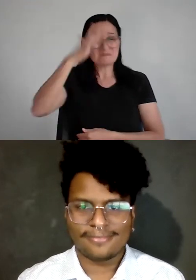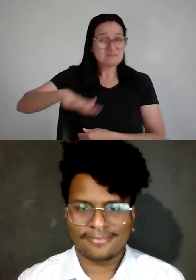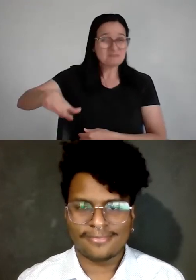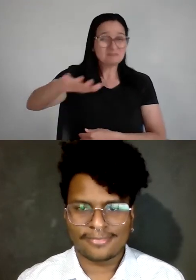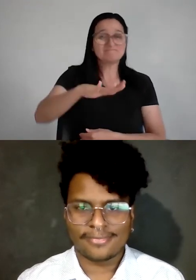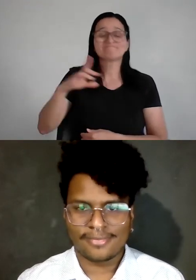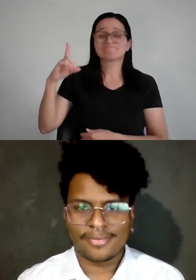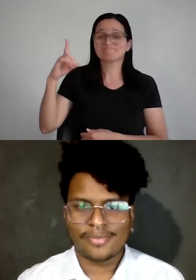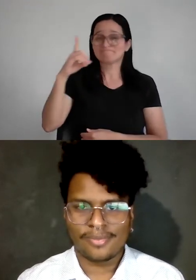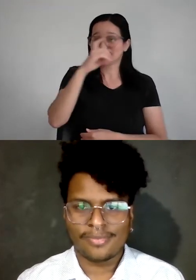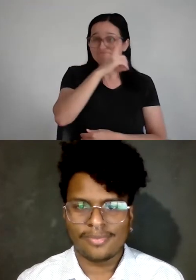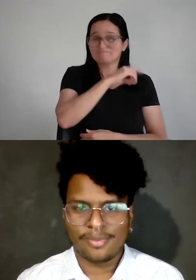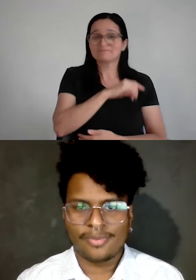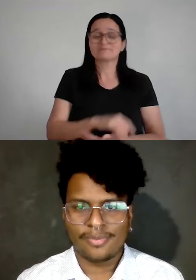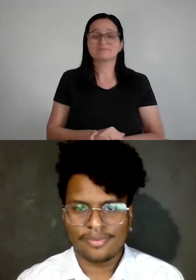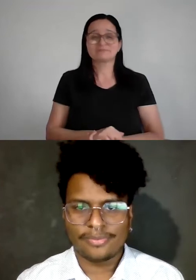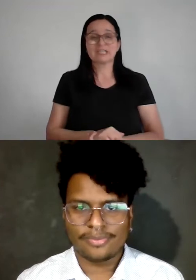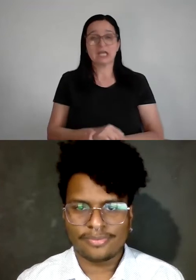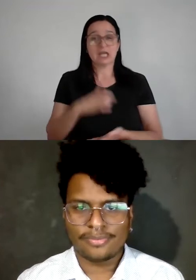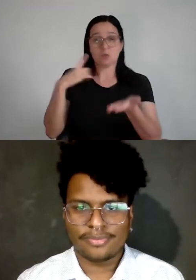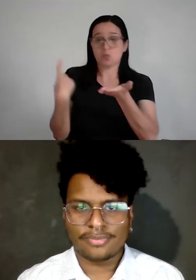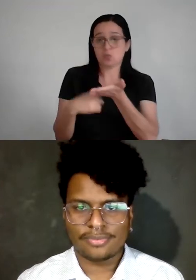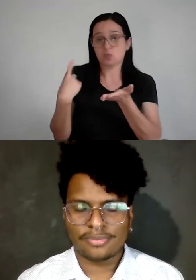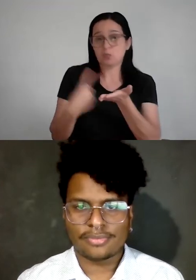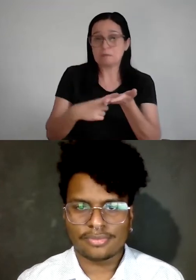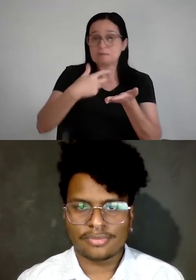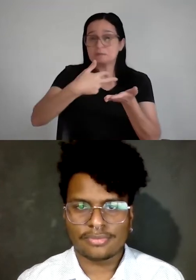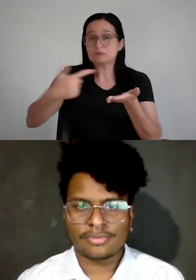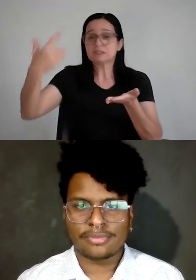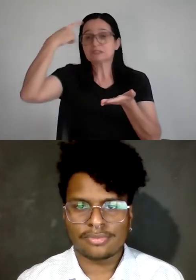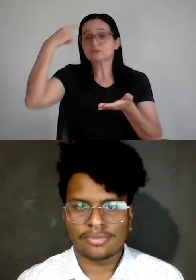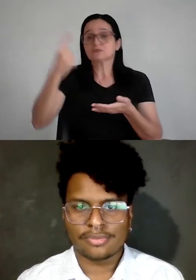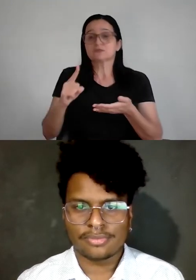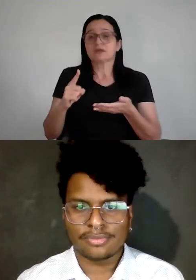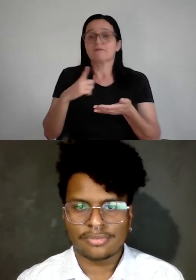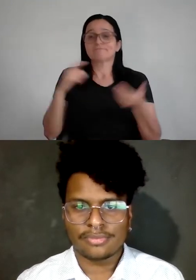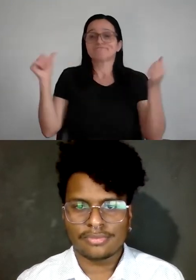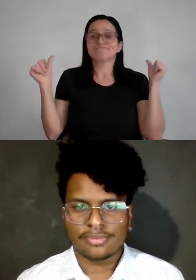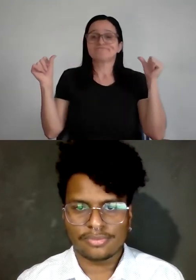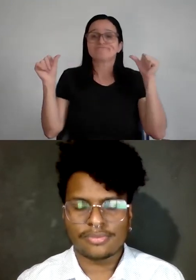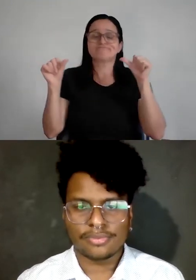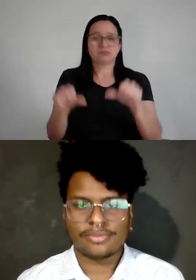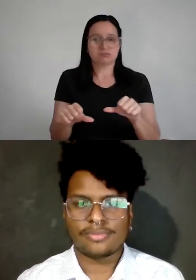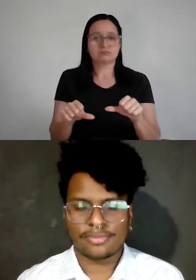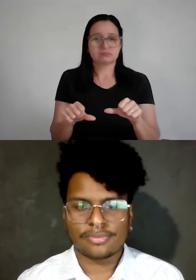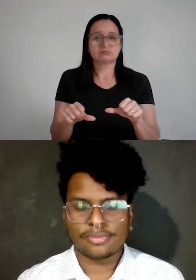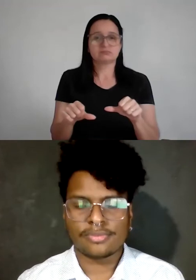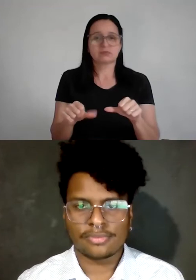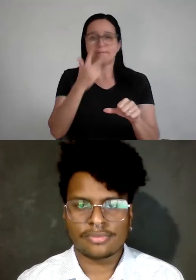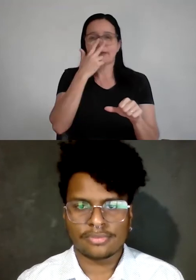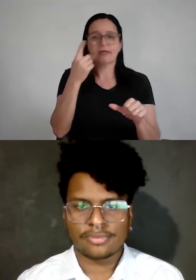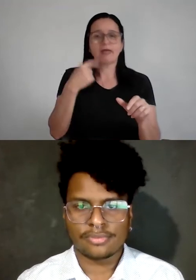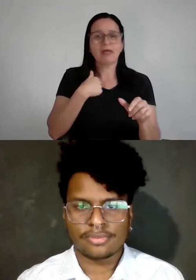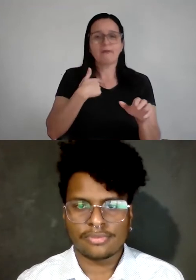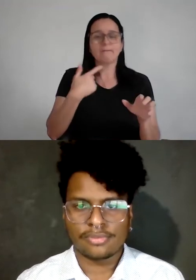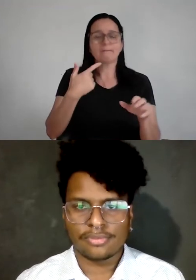coloco uma armadilha ali na frente, eu me comprometo a fazer uma coisa que eu sei que eu vou conseguir, só para eu me frustrar e eu jogar contra mim mesmo, eu me sabotar,